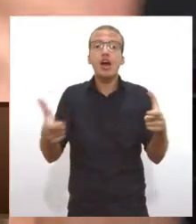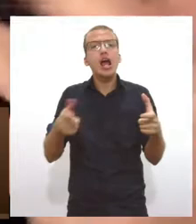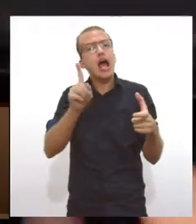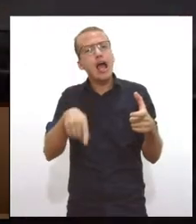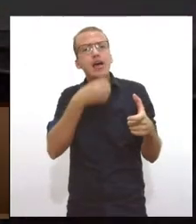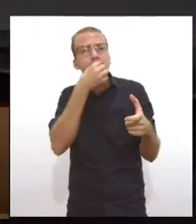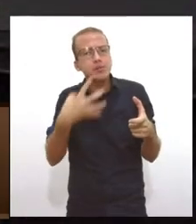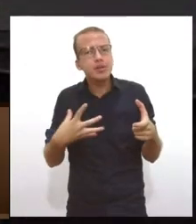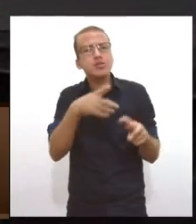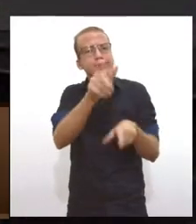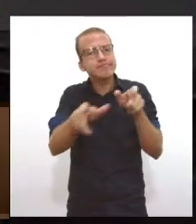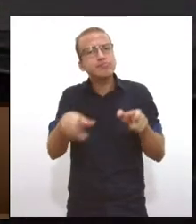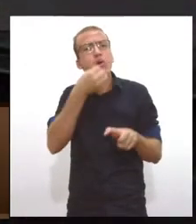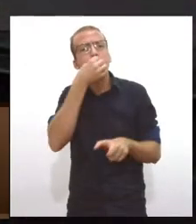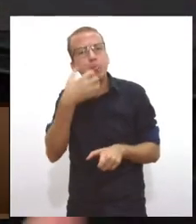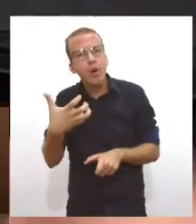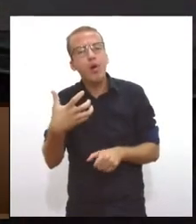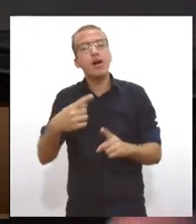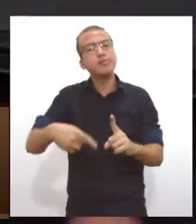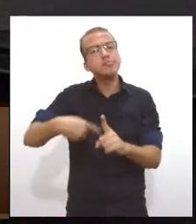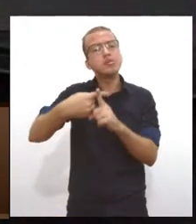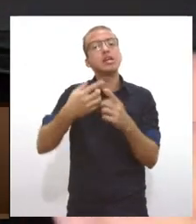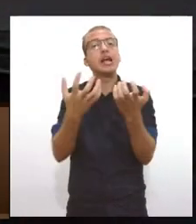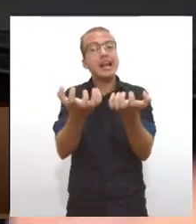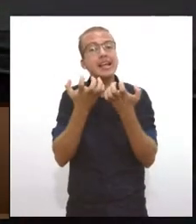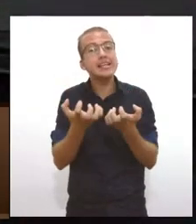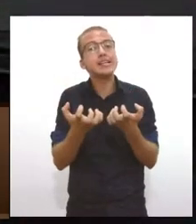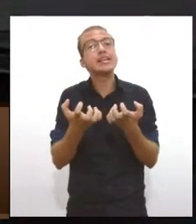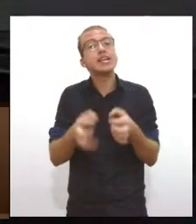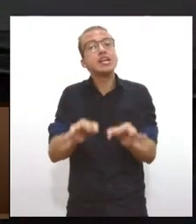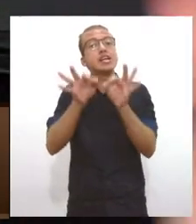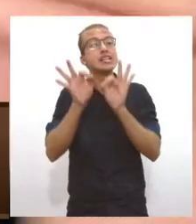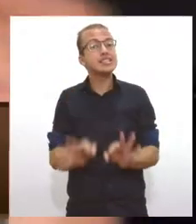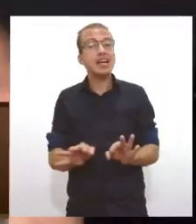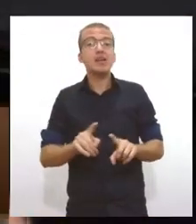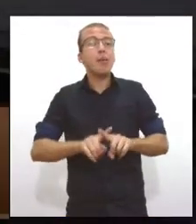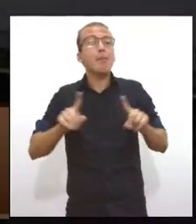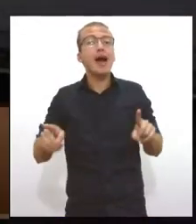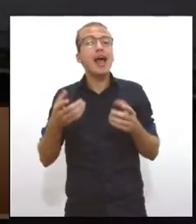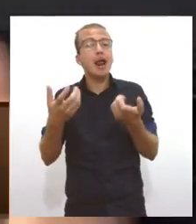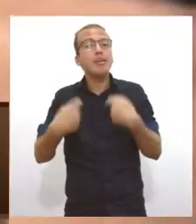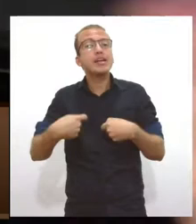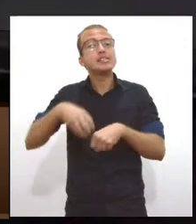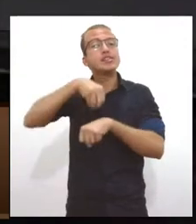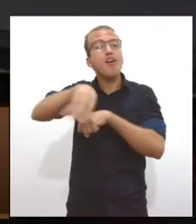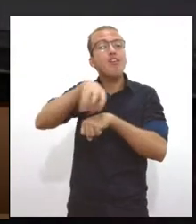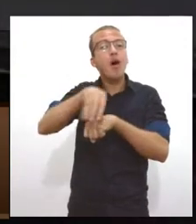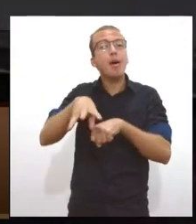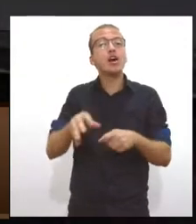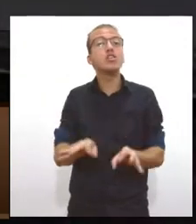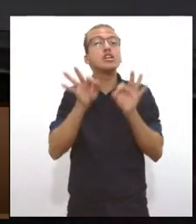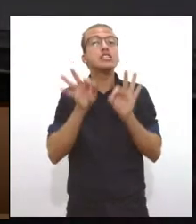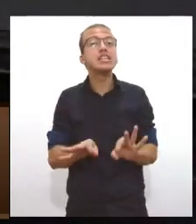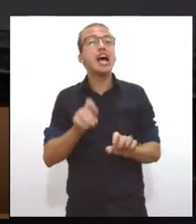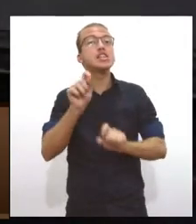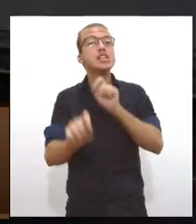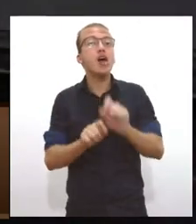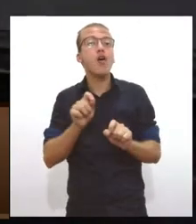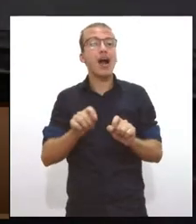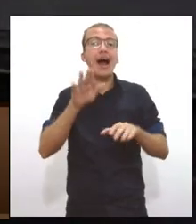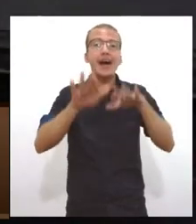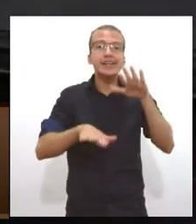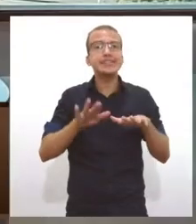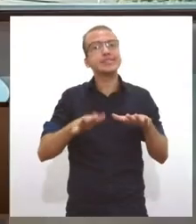são pessoas que querem fazer as coisas corretamente, mas elas querem saber como é o correto para um dia não ser de um jeito e do outro dia ser de outro.